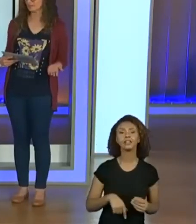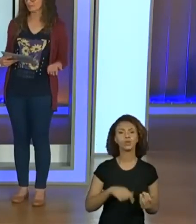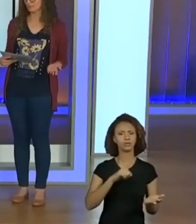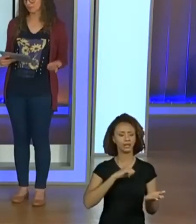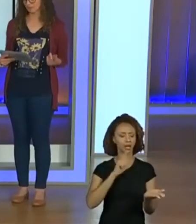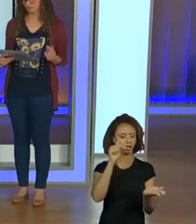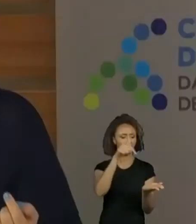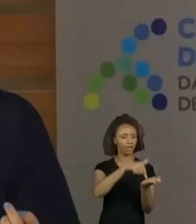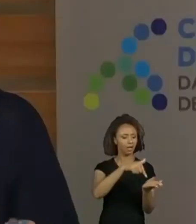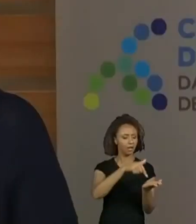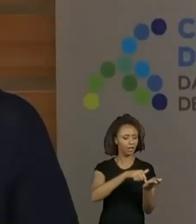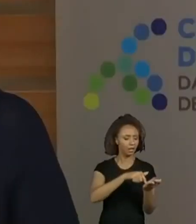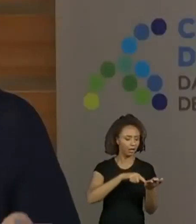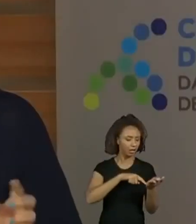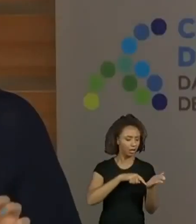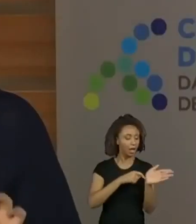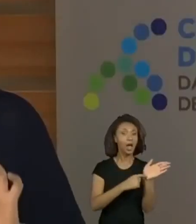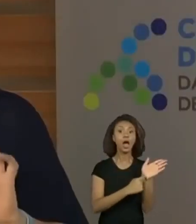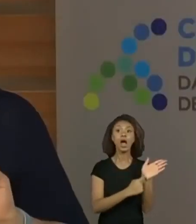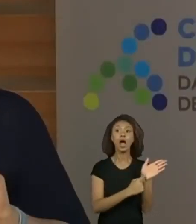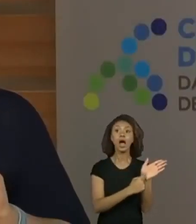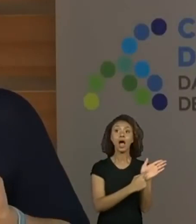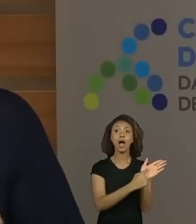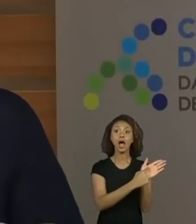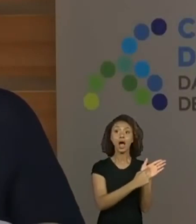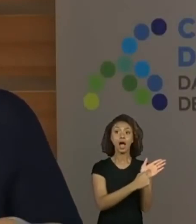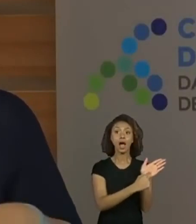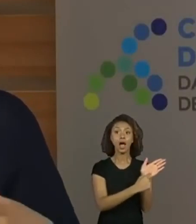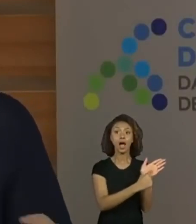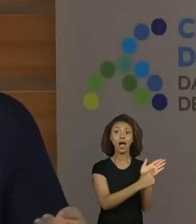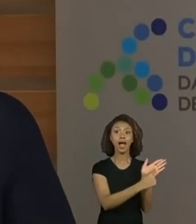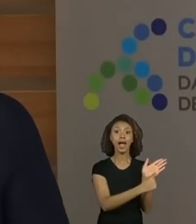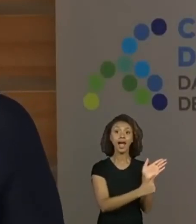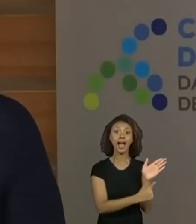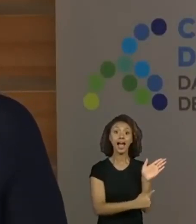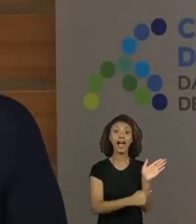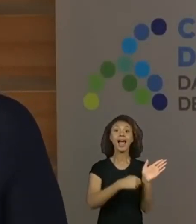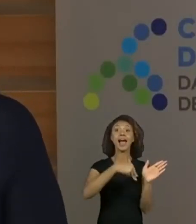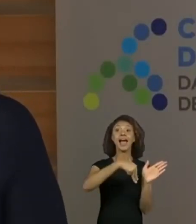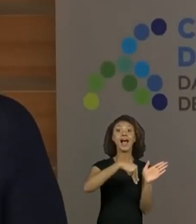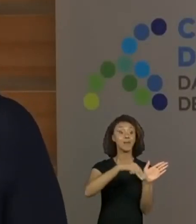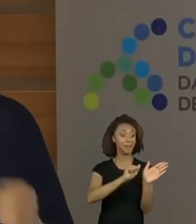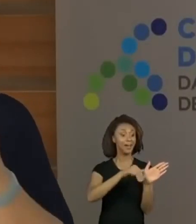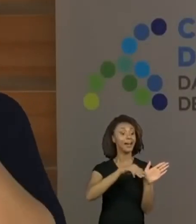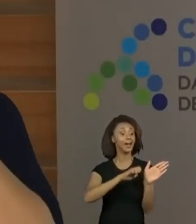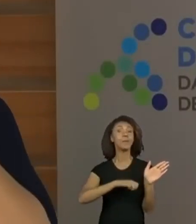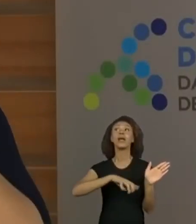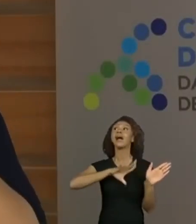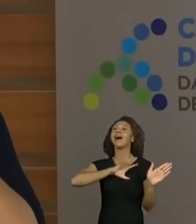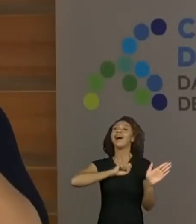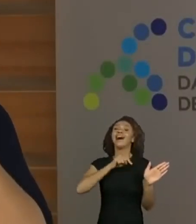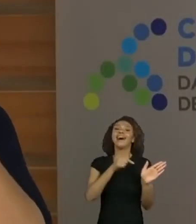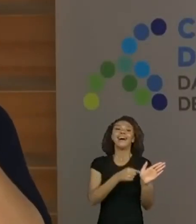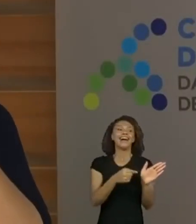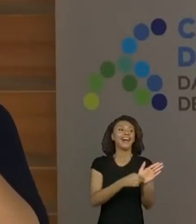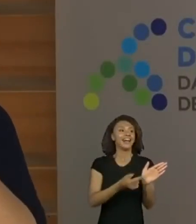minha mão, trago uma consoante. Com ela, escrevo mamãe, a quem amo bastante. Eu acho que eles conseguem